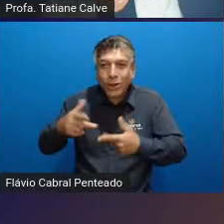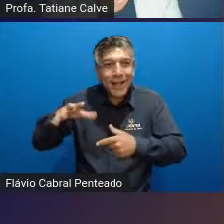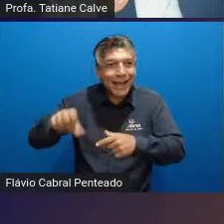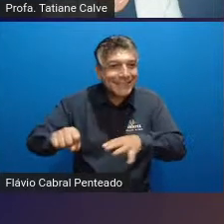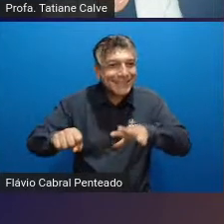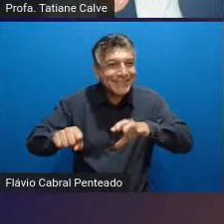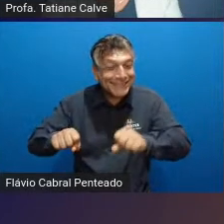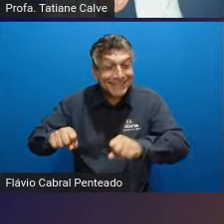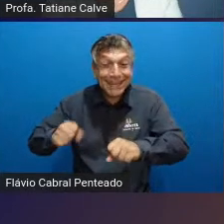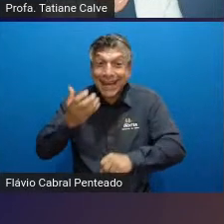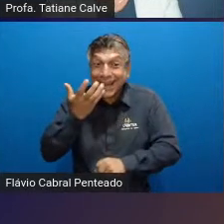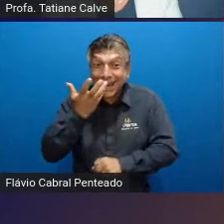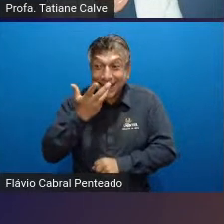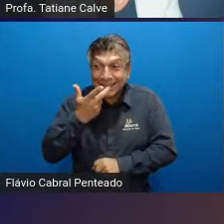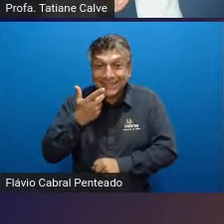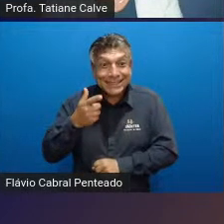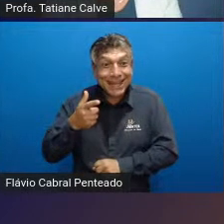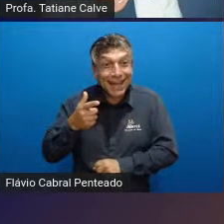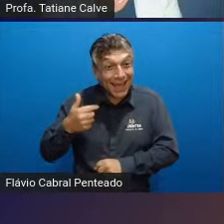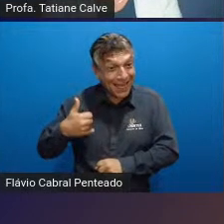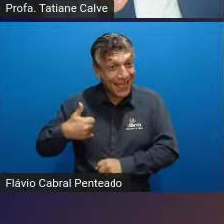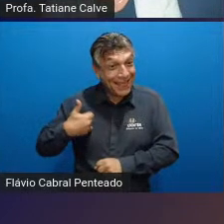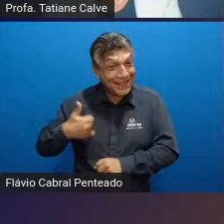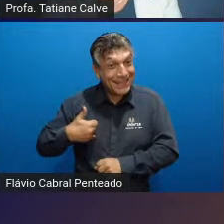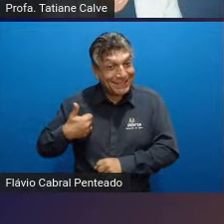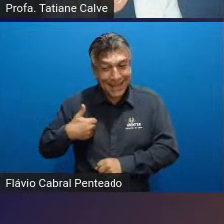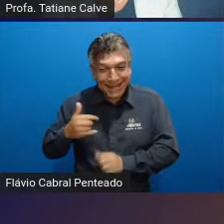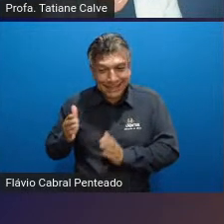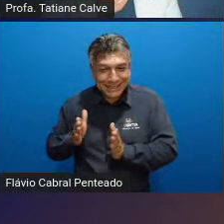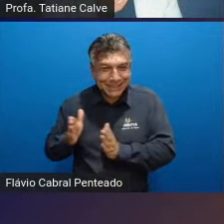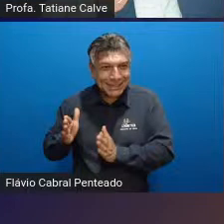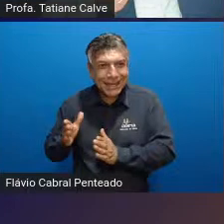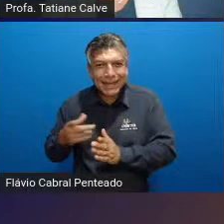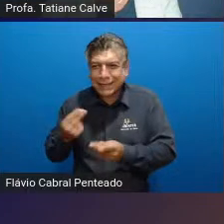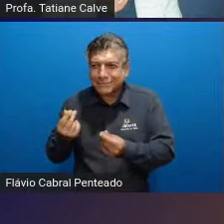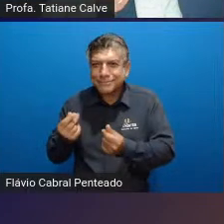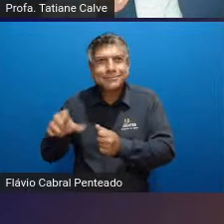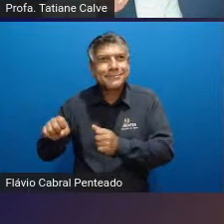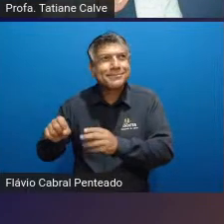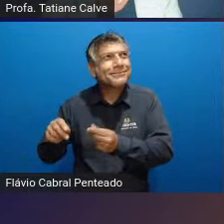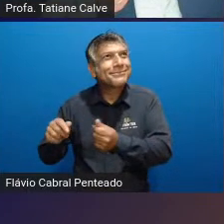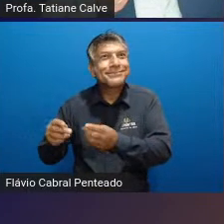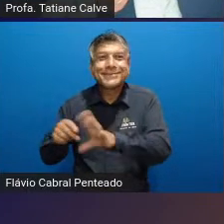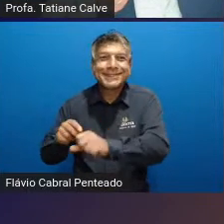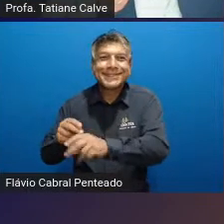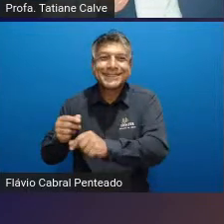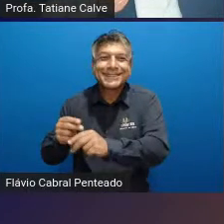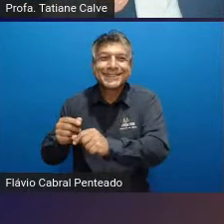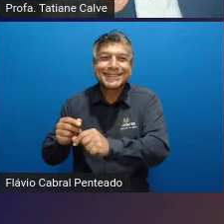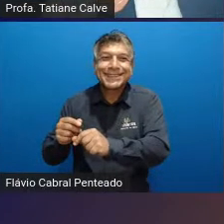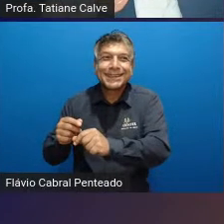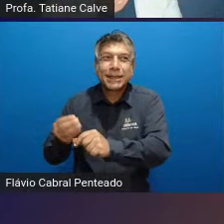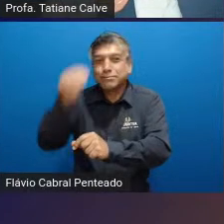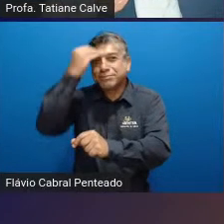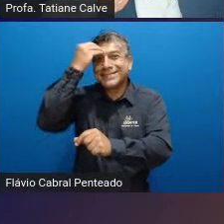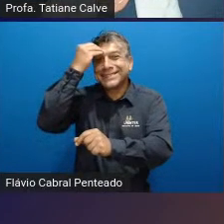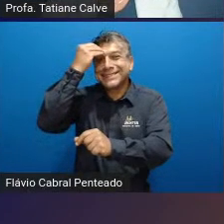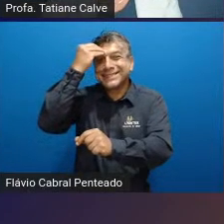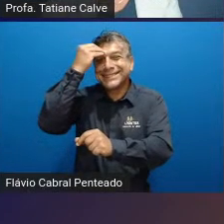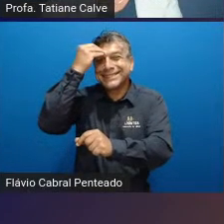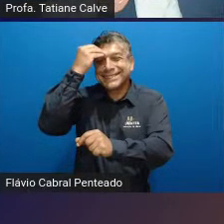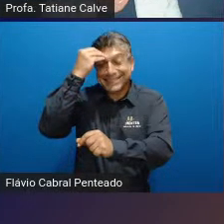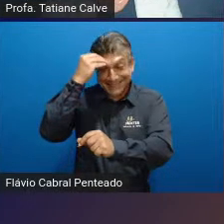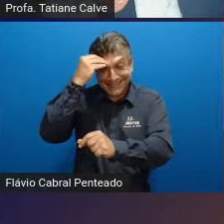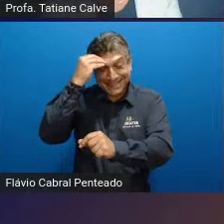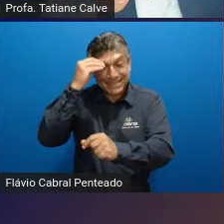crianças nessa idade estão experimentando diferentes texturas ela vai usar aquilo sempre como referência e